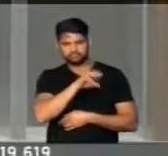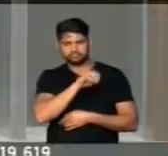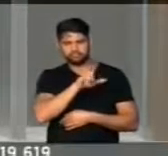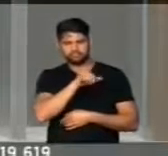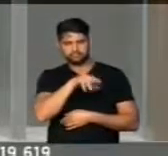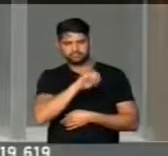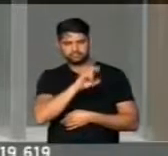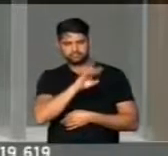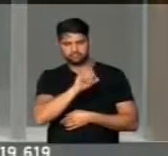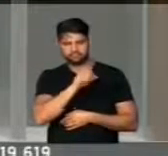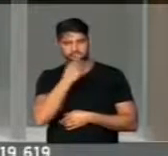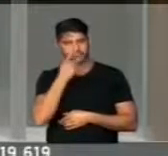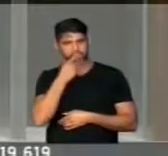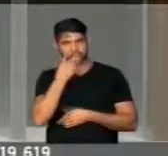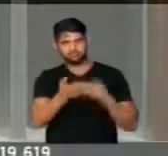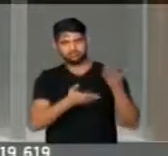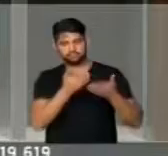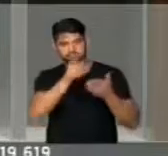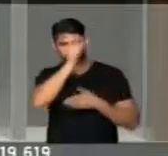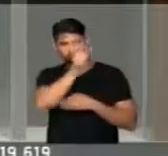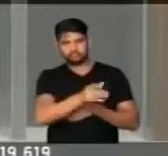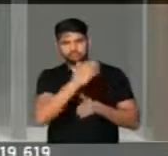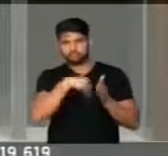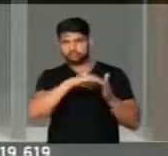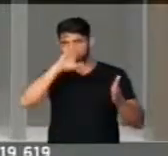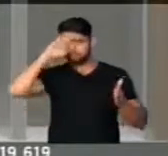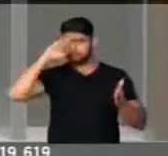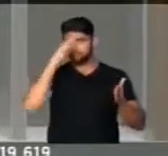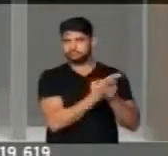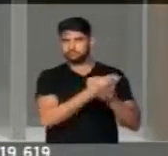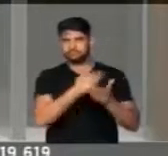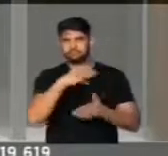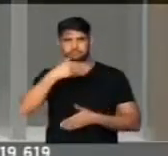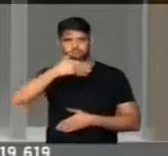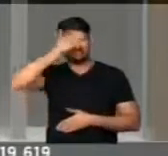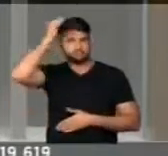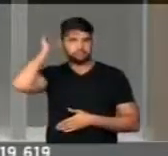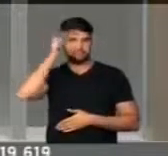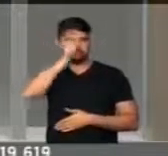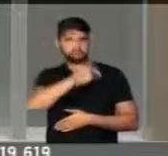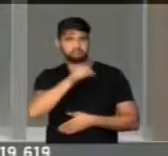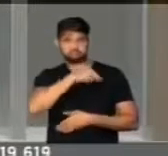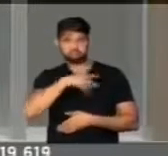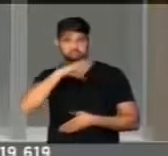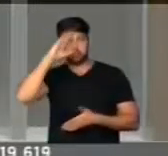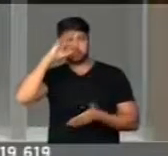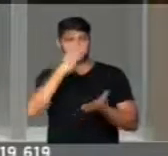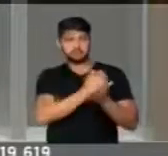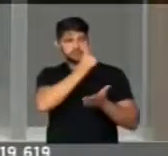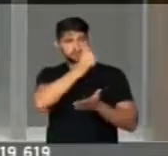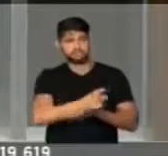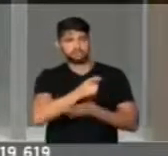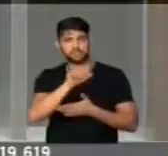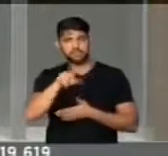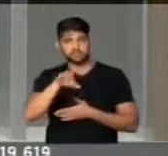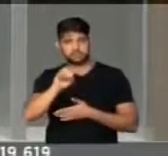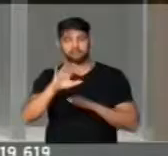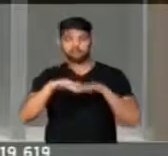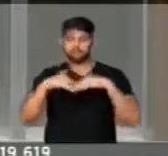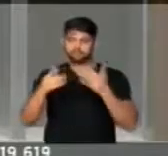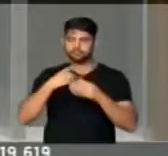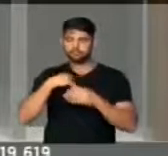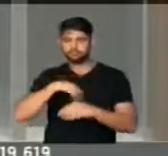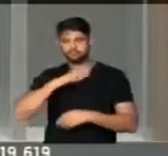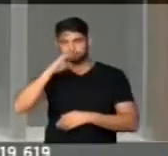Lima Filho, tratada como pessoa de total confiança de Michel Temer. E Lima, então,